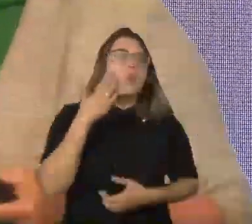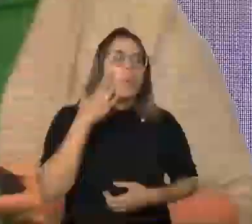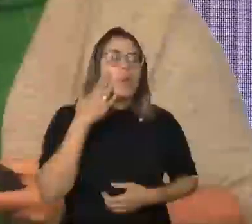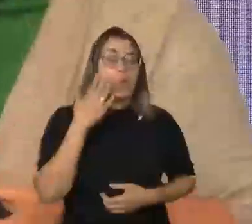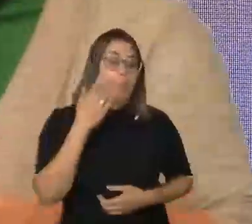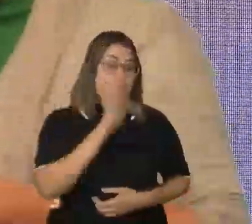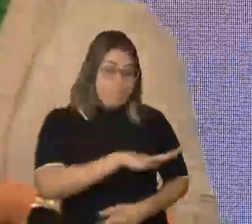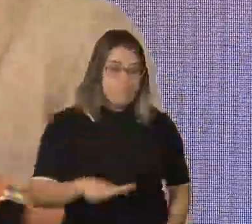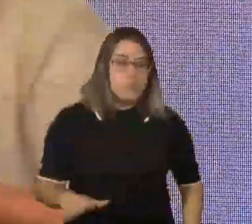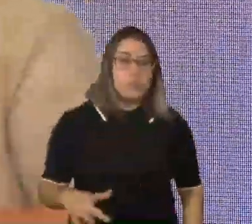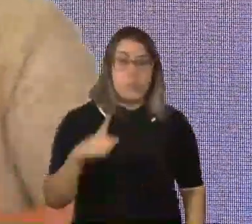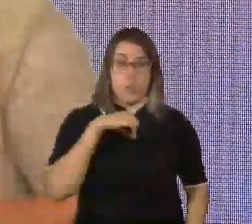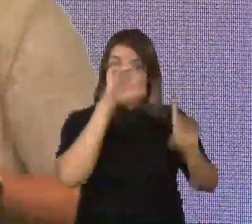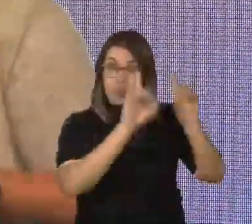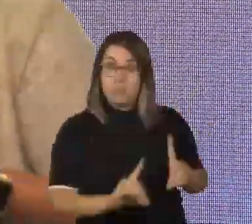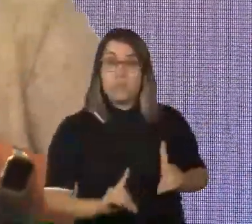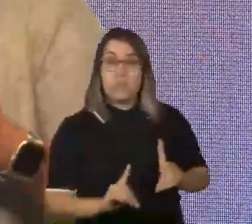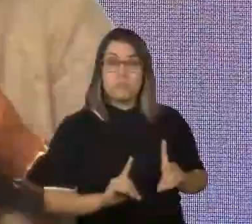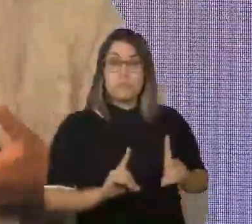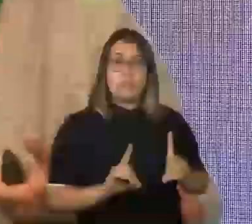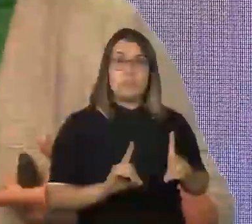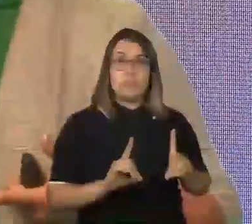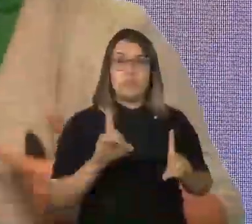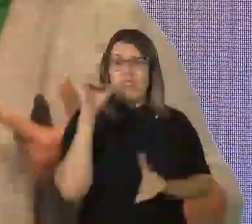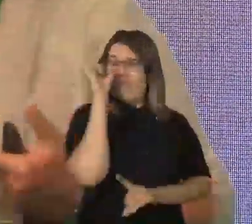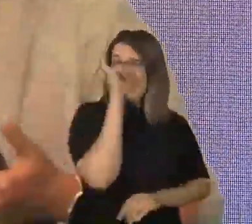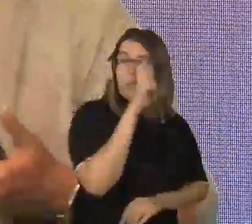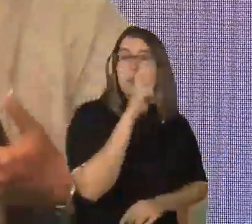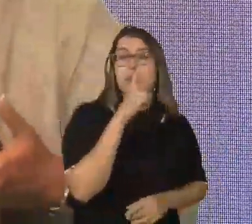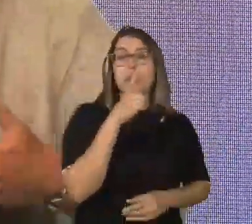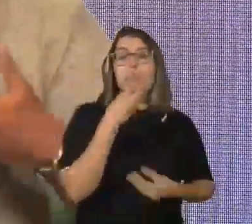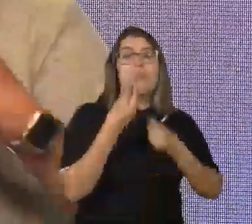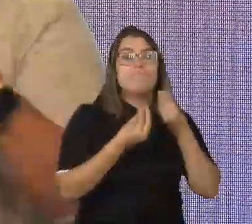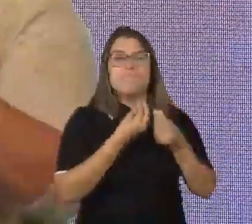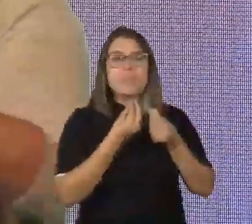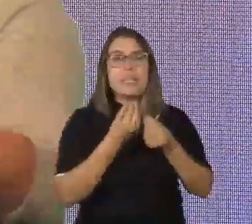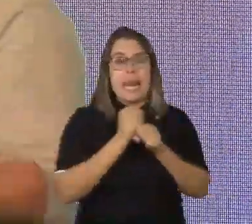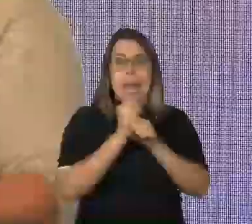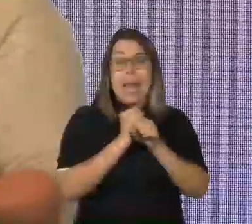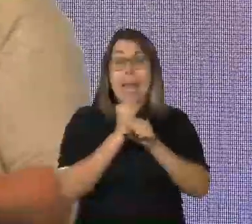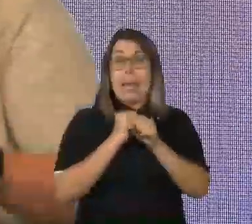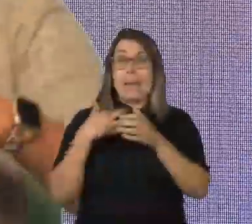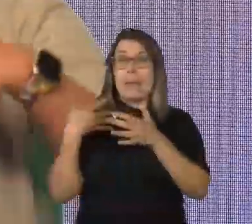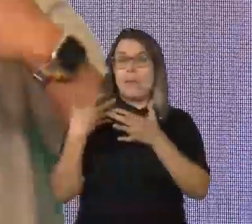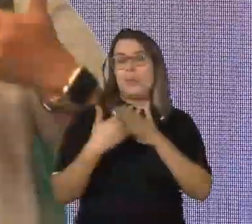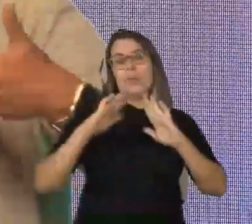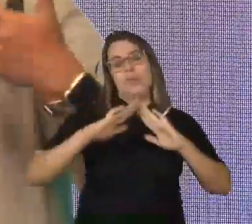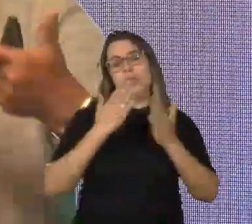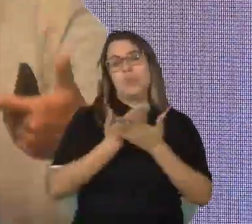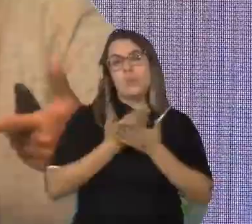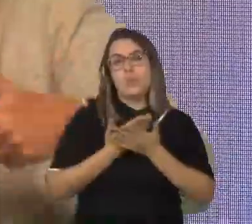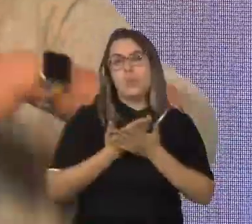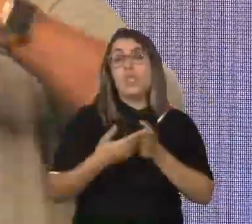que apresenta uma deficiência de alta complexidade, muitas vezes elas passam anos na escola, elas chegam